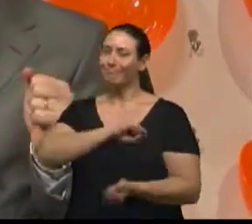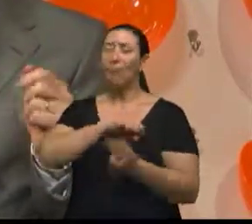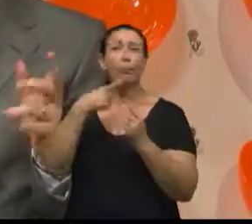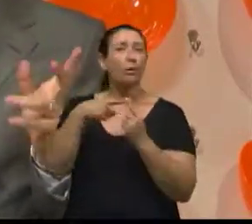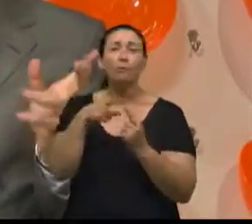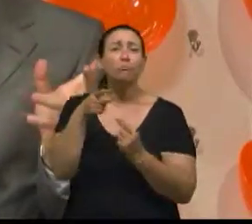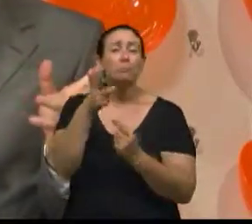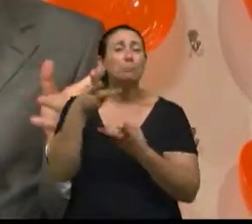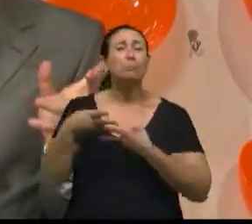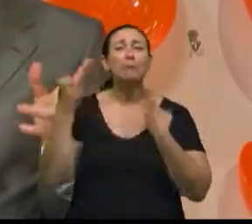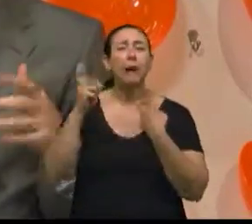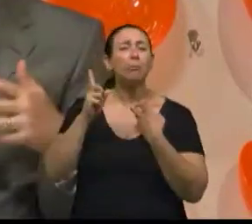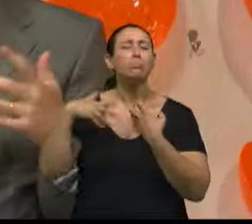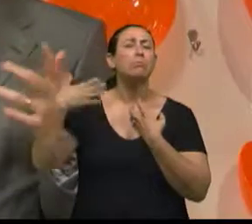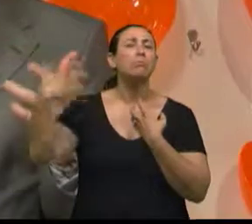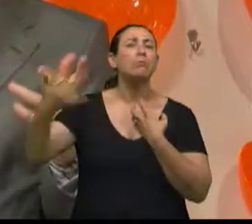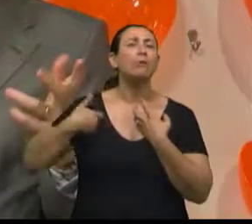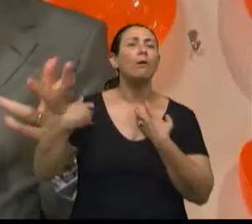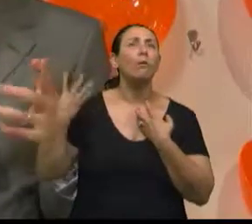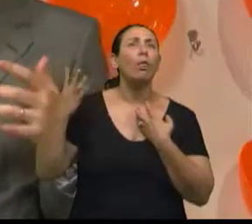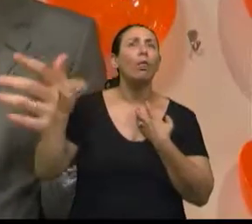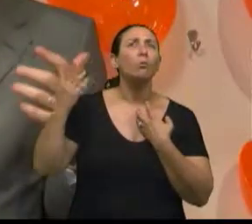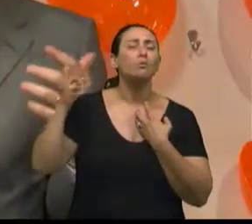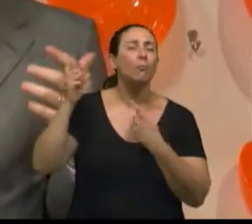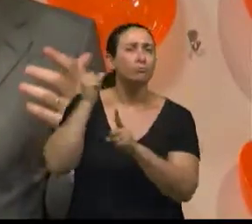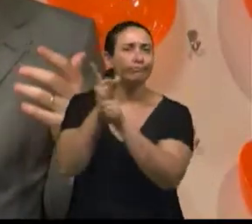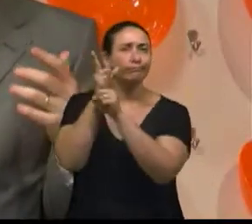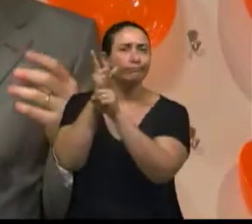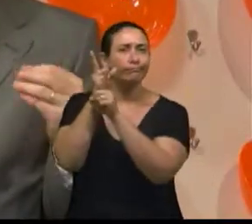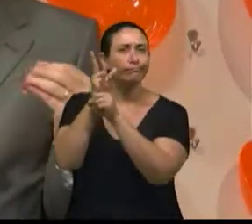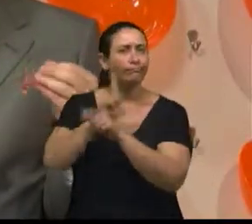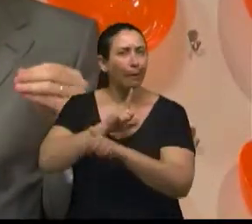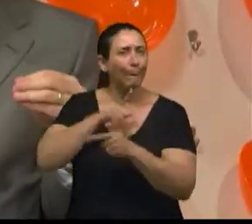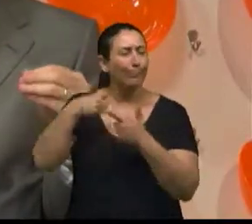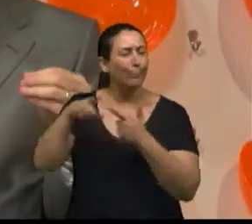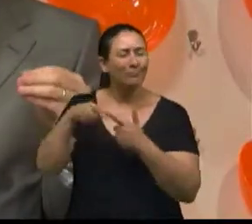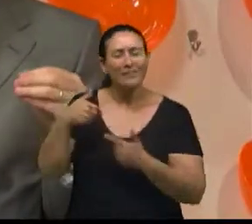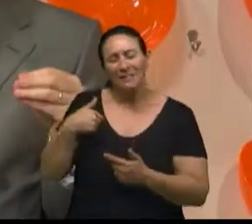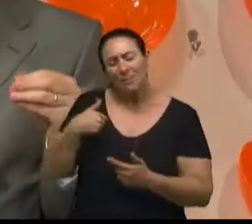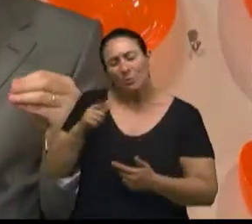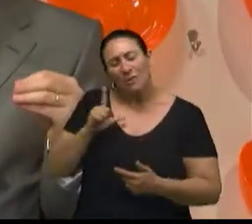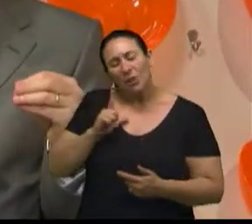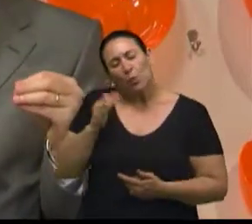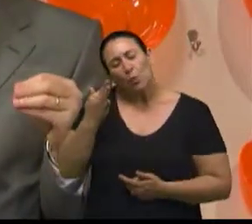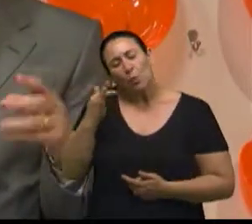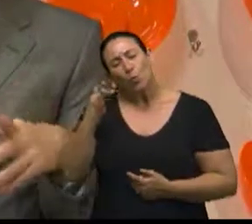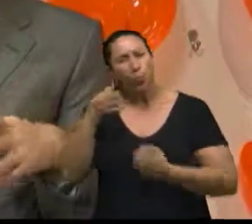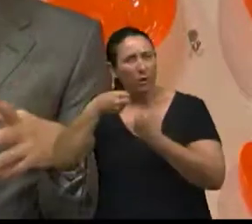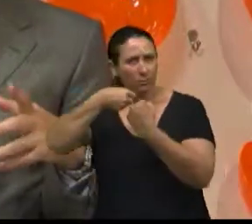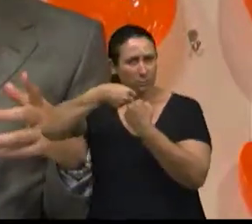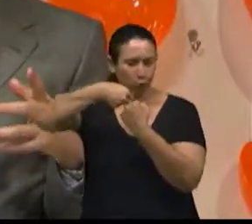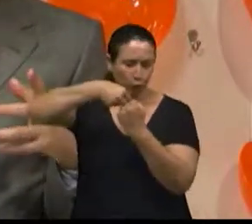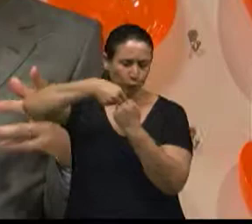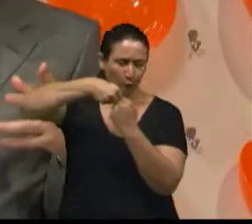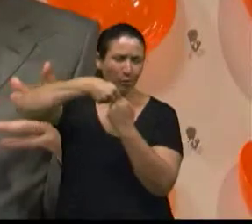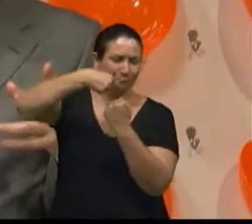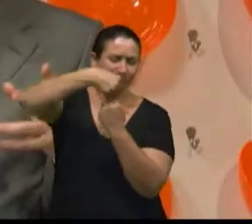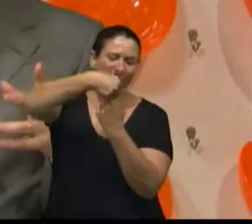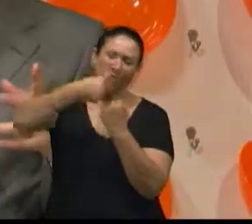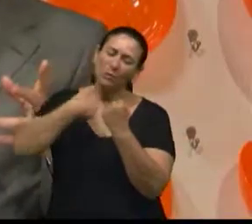pessoas, lá pelos 40, 45, começam a reclamar assim, mas eu tenho uma dorzinha no joelho, é um